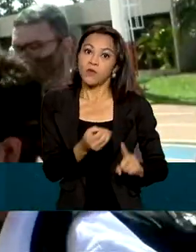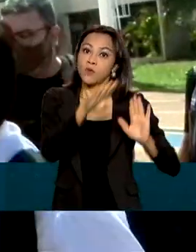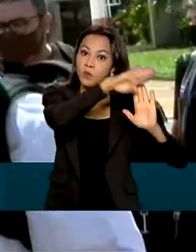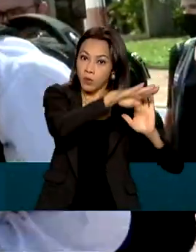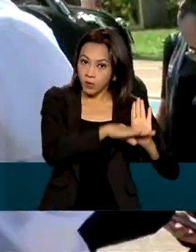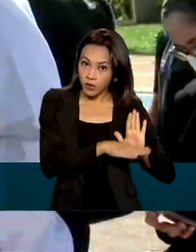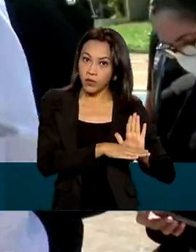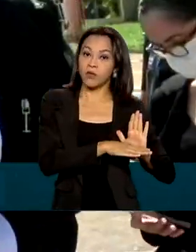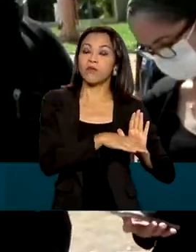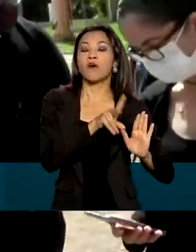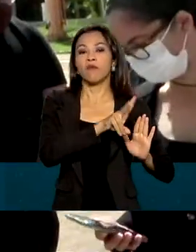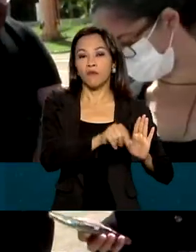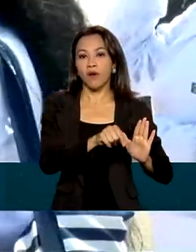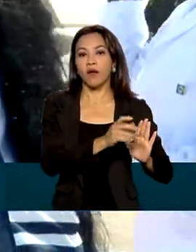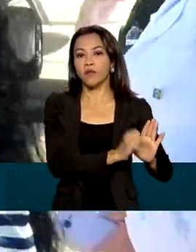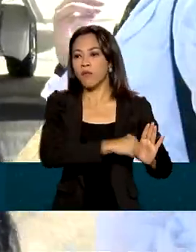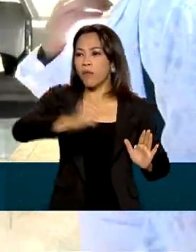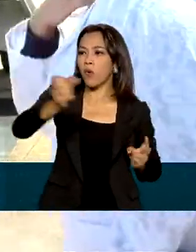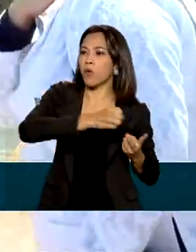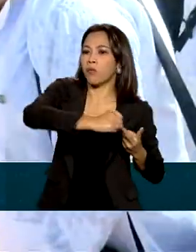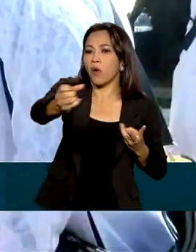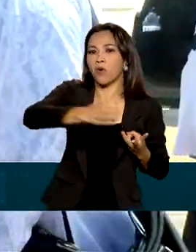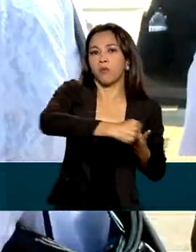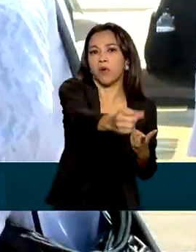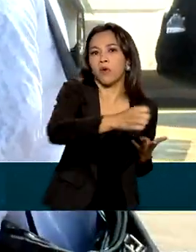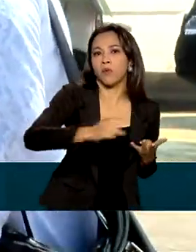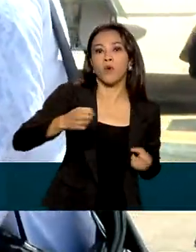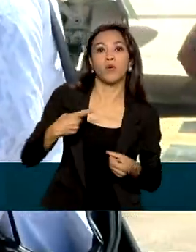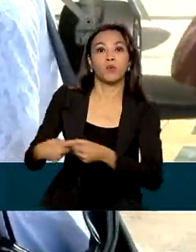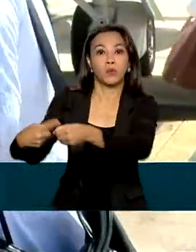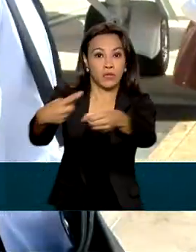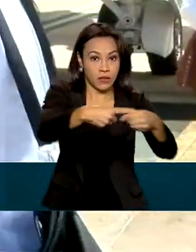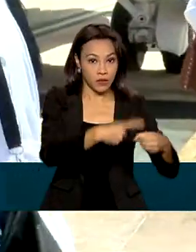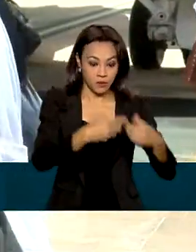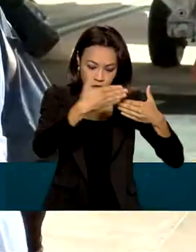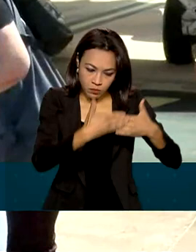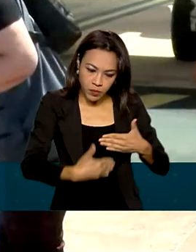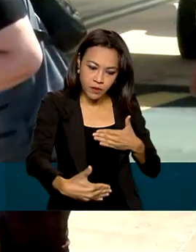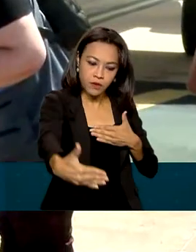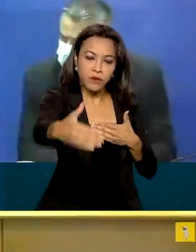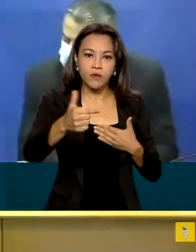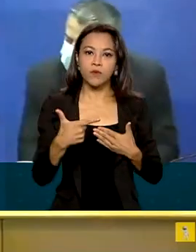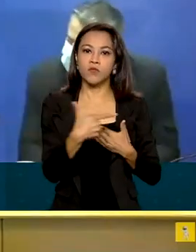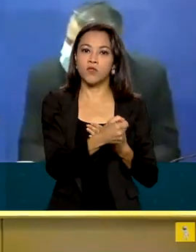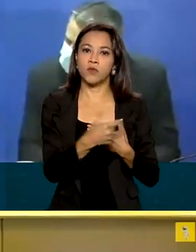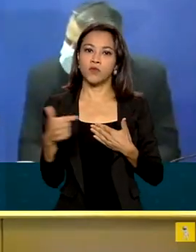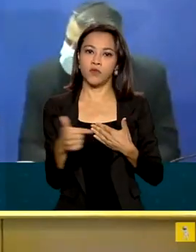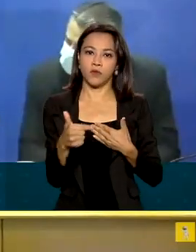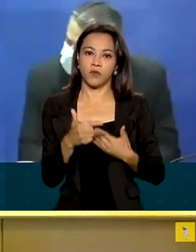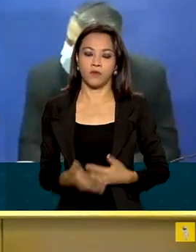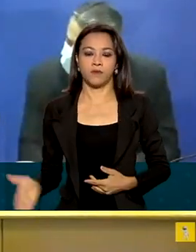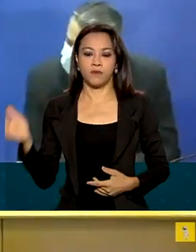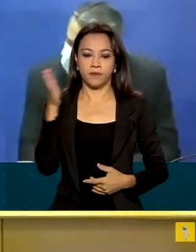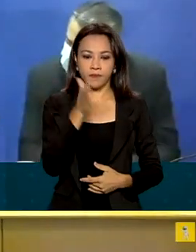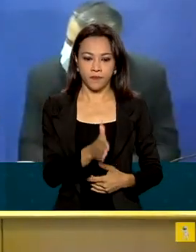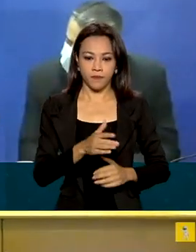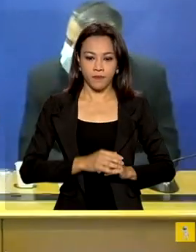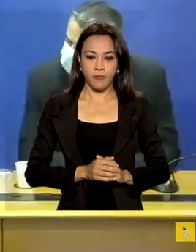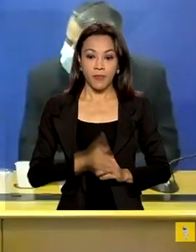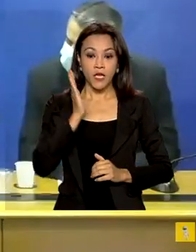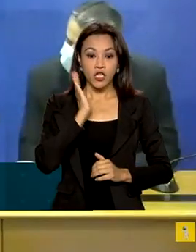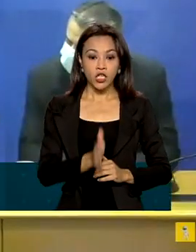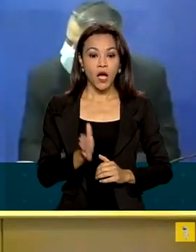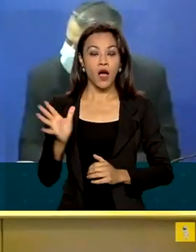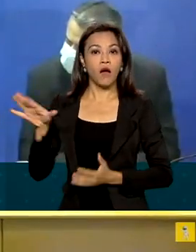pelo Brasil deverão ser alocados em municípios baianos ao longo de 2022. Nós encaminhamos os